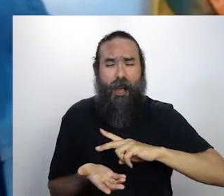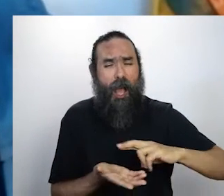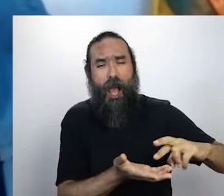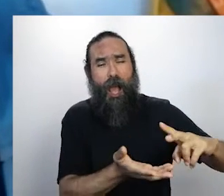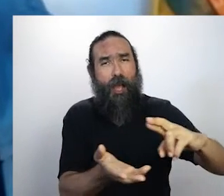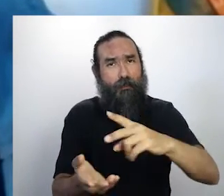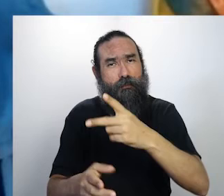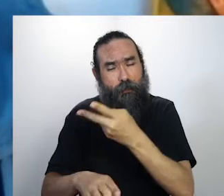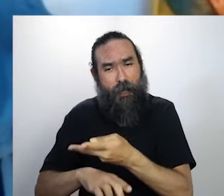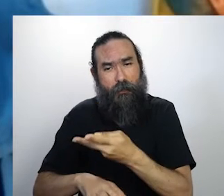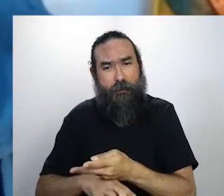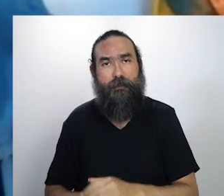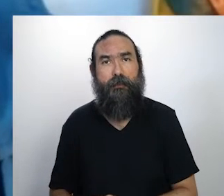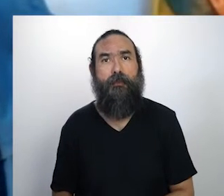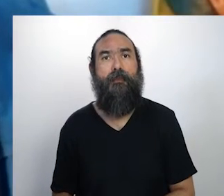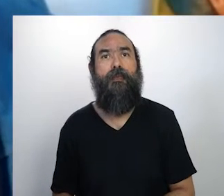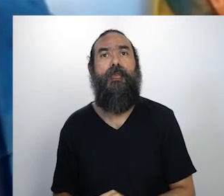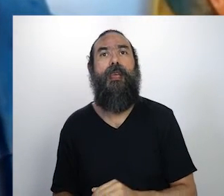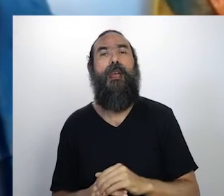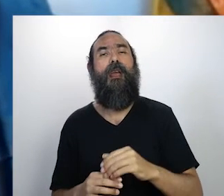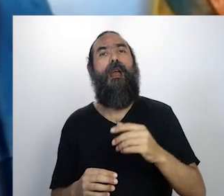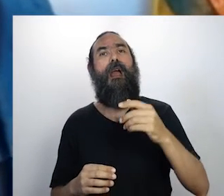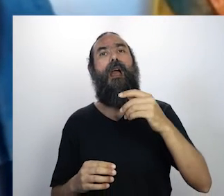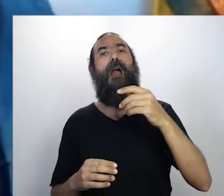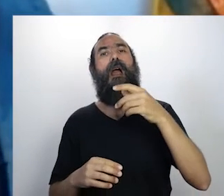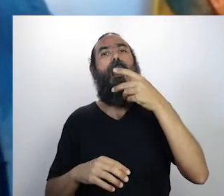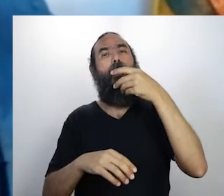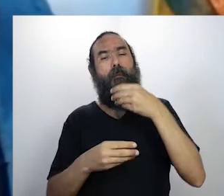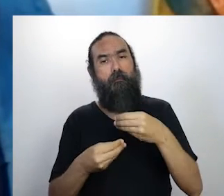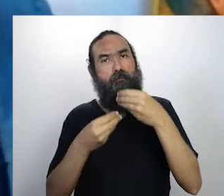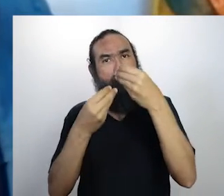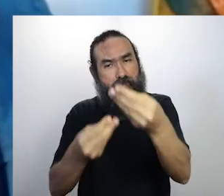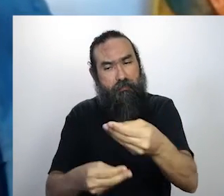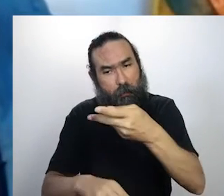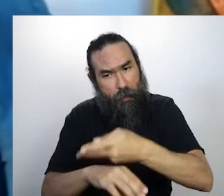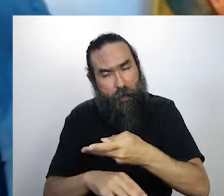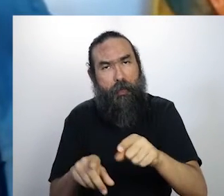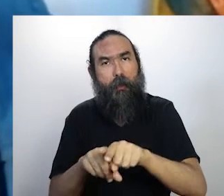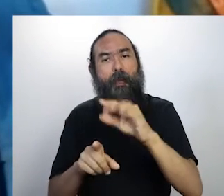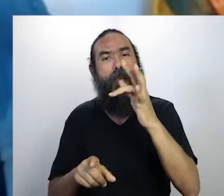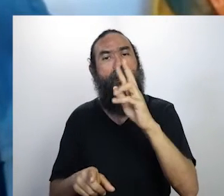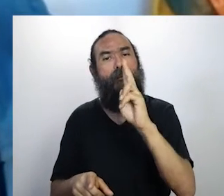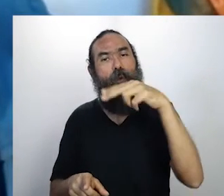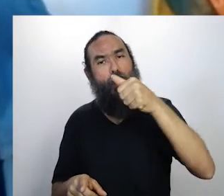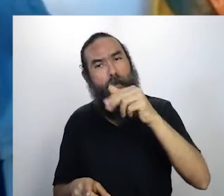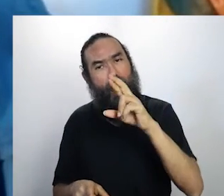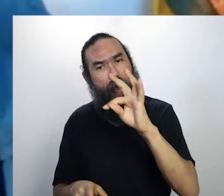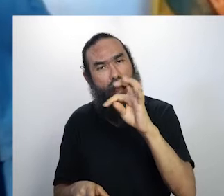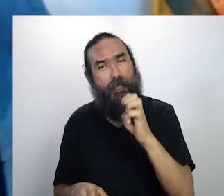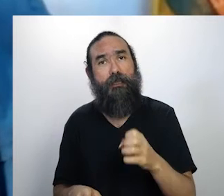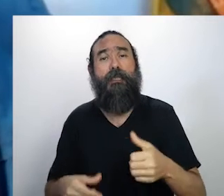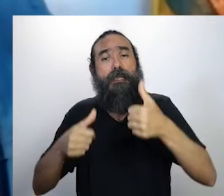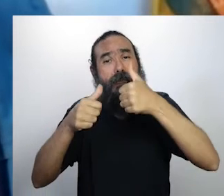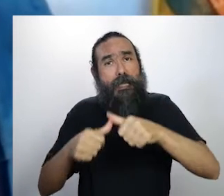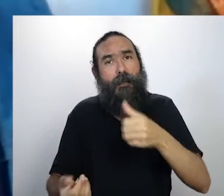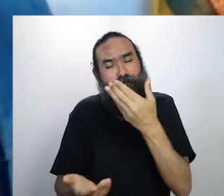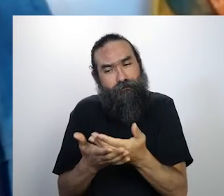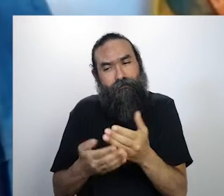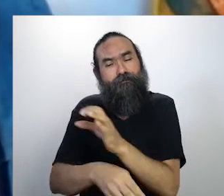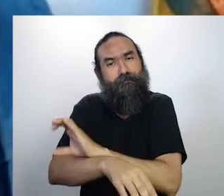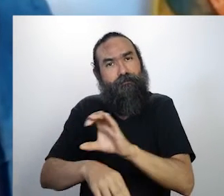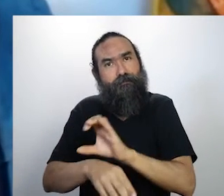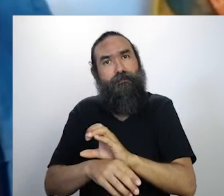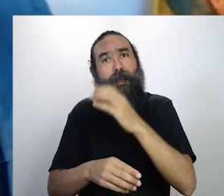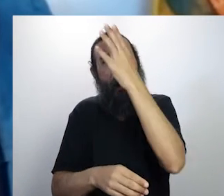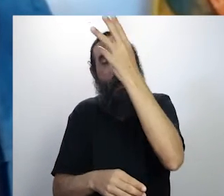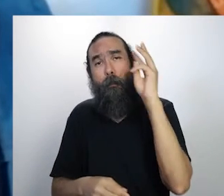Interações Estéticas da Funarte, realizando residências artísticas no Maranhão e no Benin. Autora